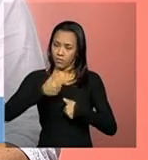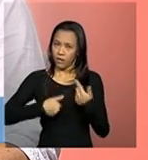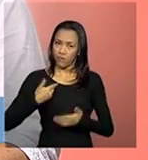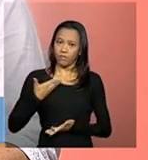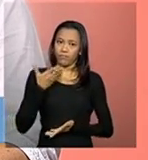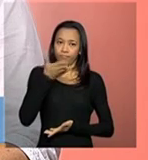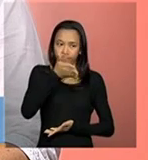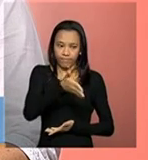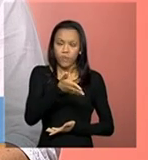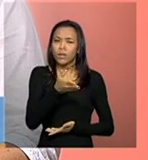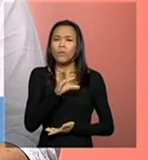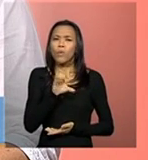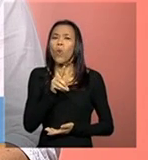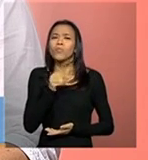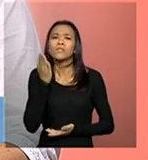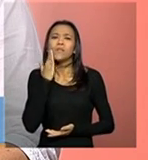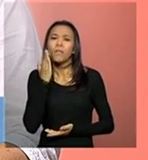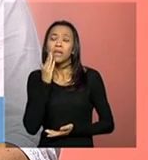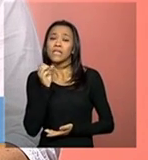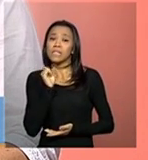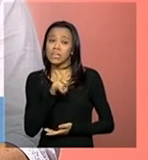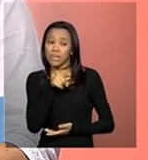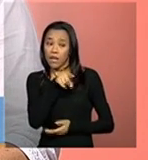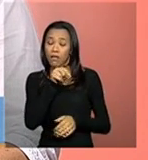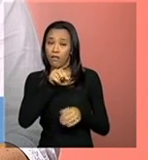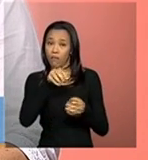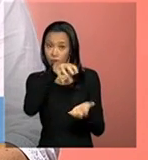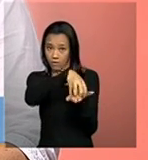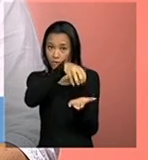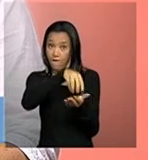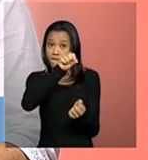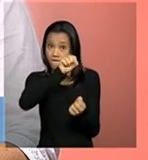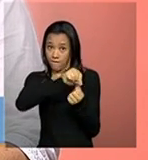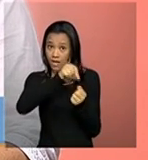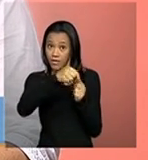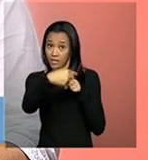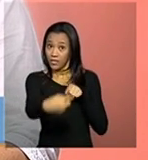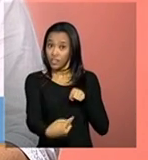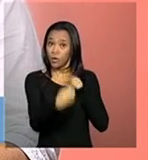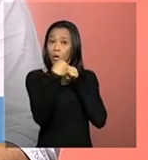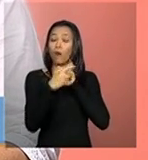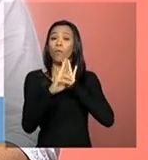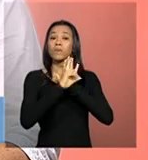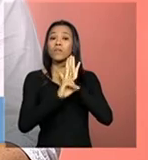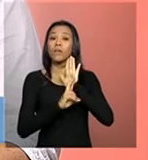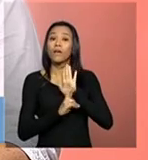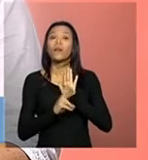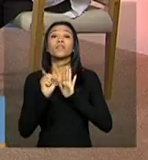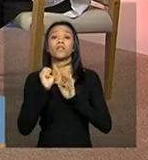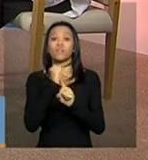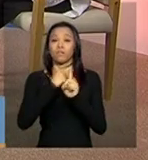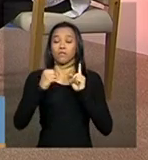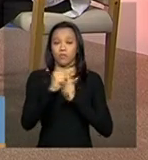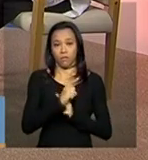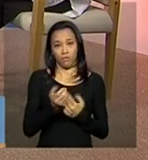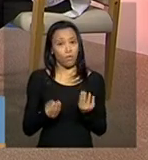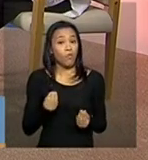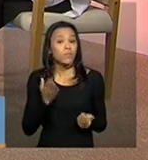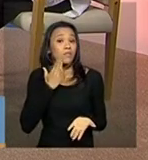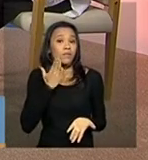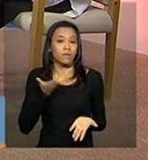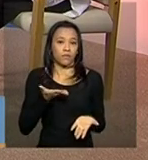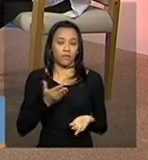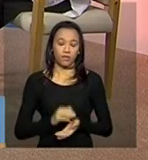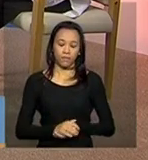Como saber se o que a entidade faz está de acordo com as normas da assistência social? Nós temos dois passos